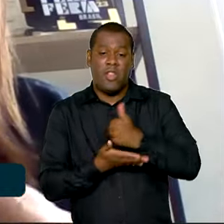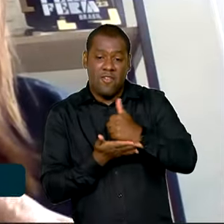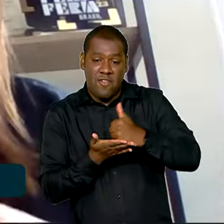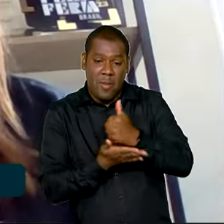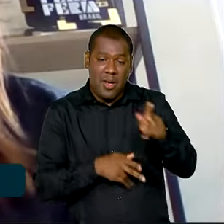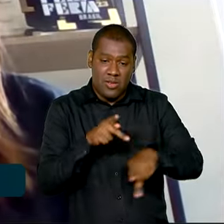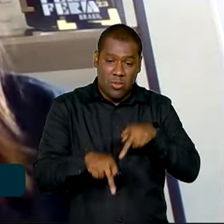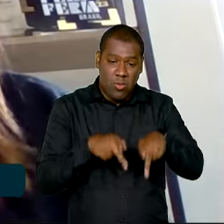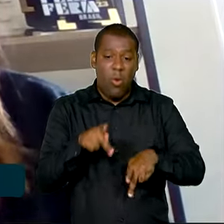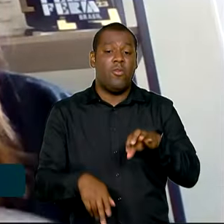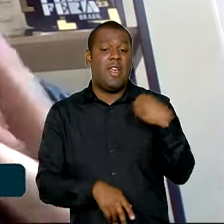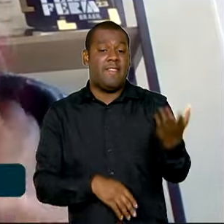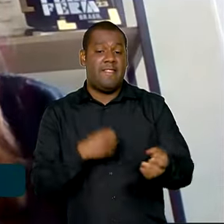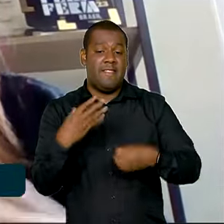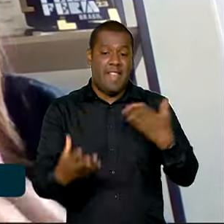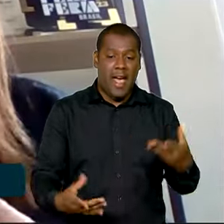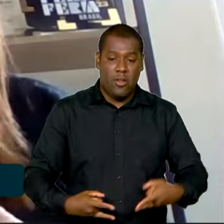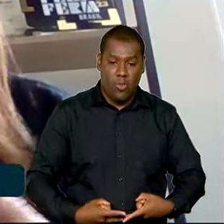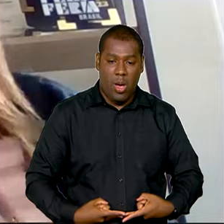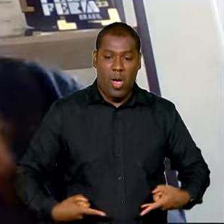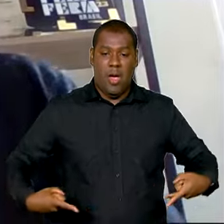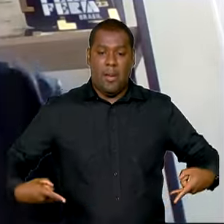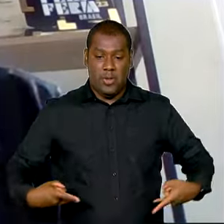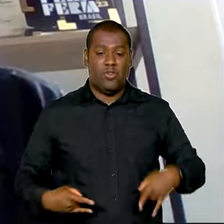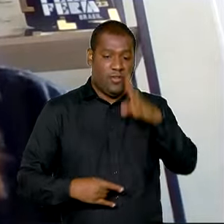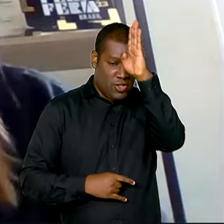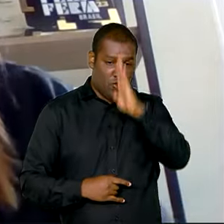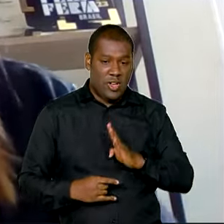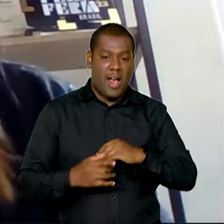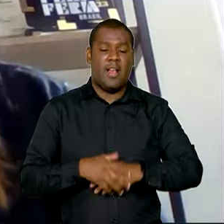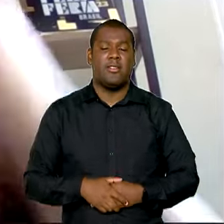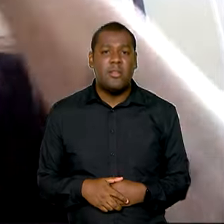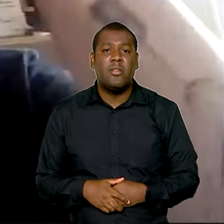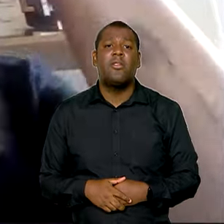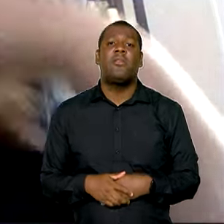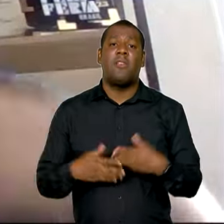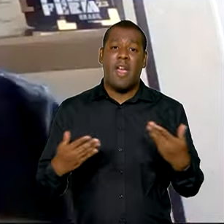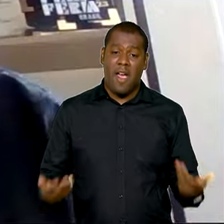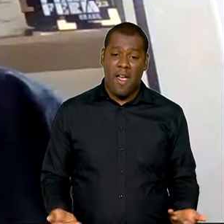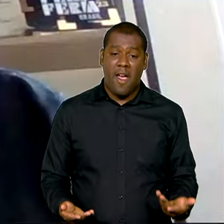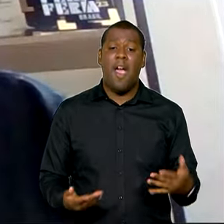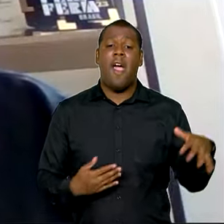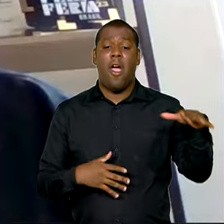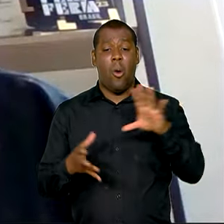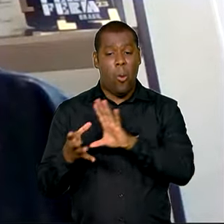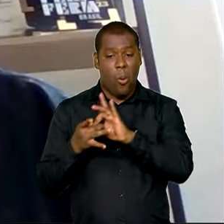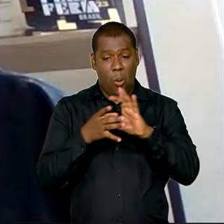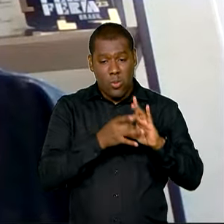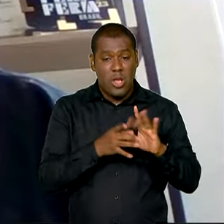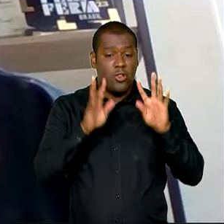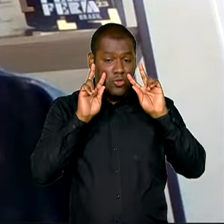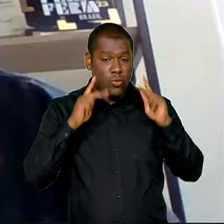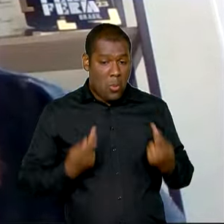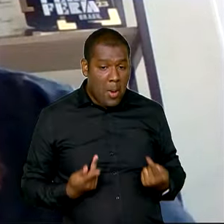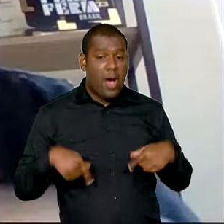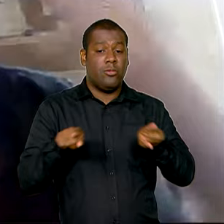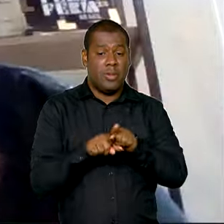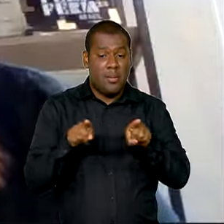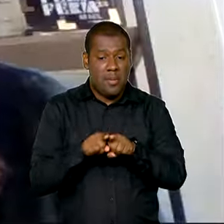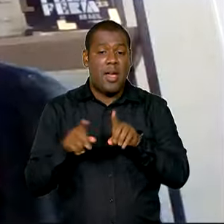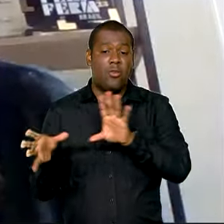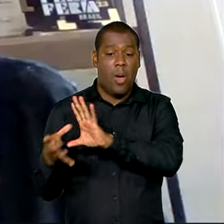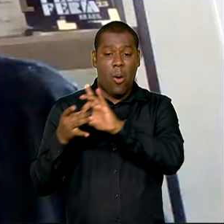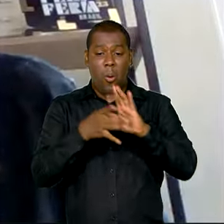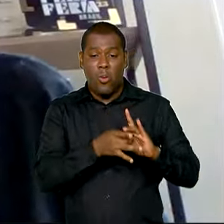de ser uma questão social, humanitária, é uma questão de saúde pública. A gente está falando de uma condição que afeta a maioria